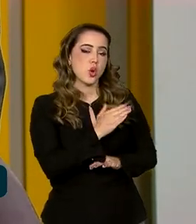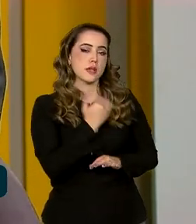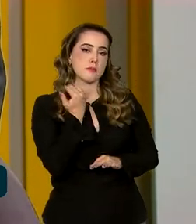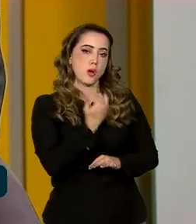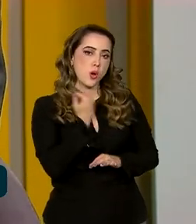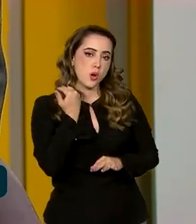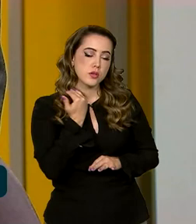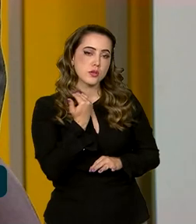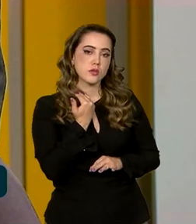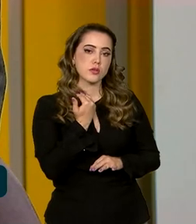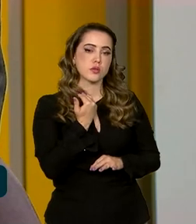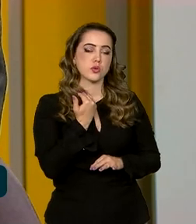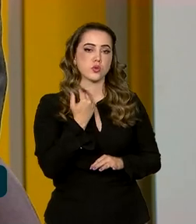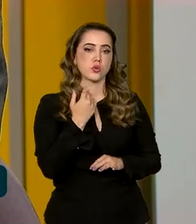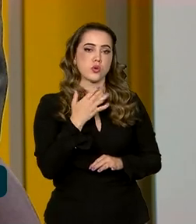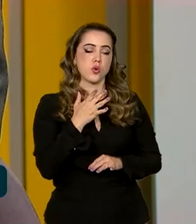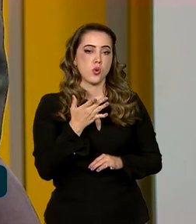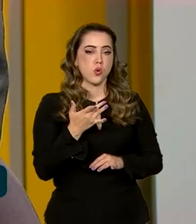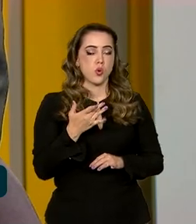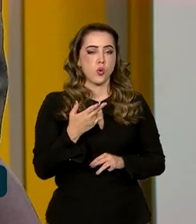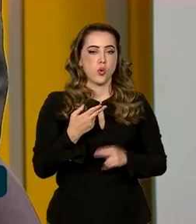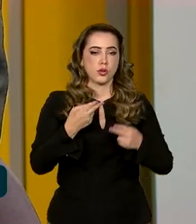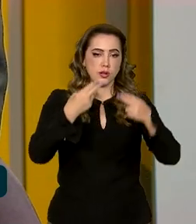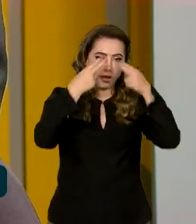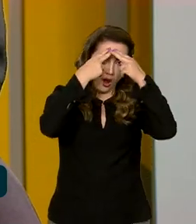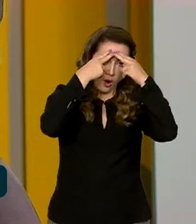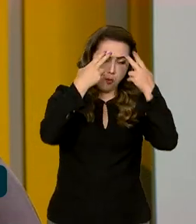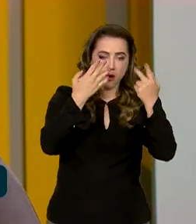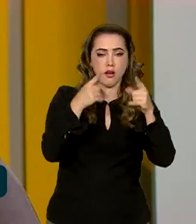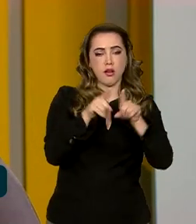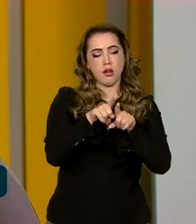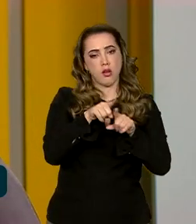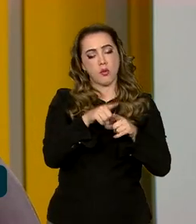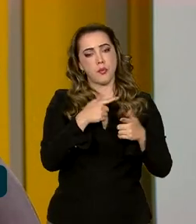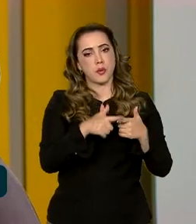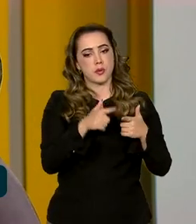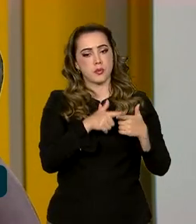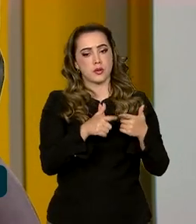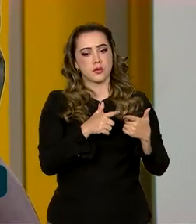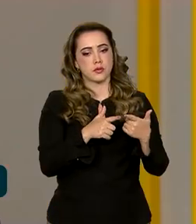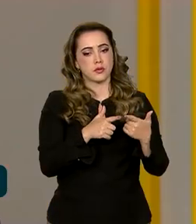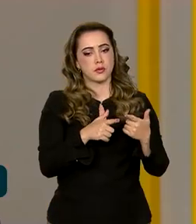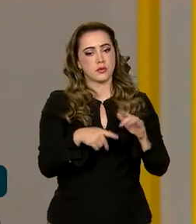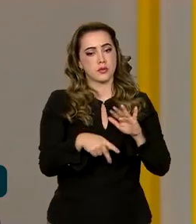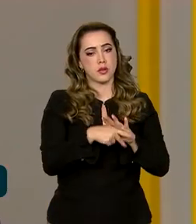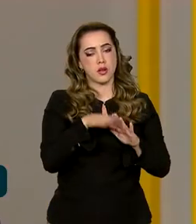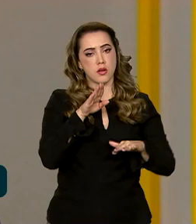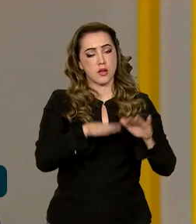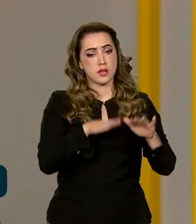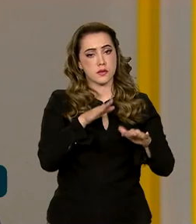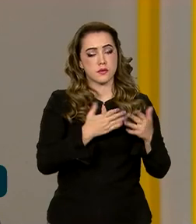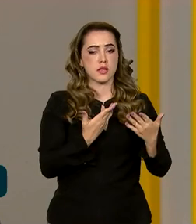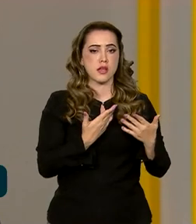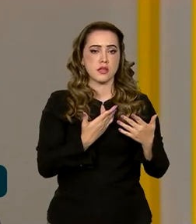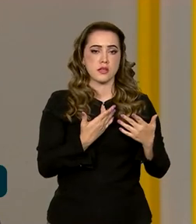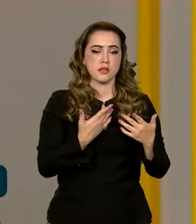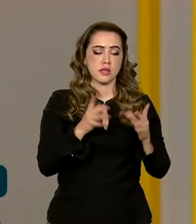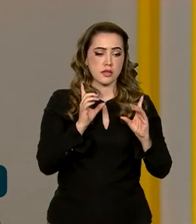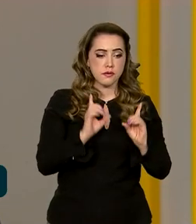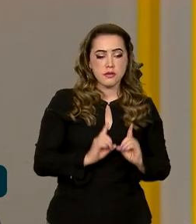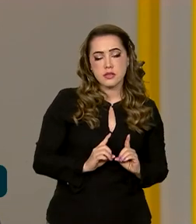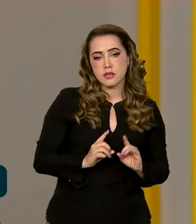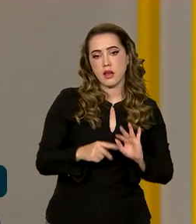humanas, o trauma que isso causa nas famílias, a limitação, né, provocada aí pelas lesões graves, tem um